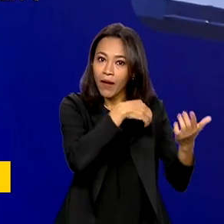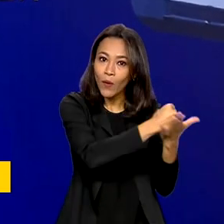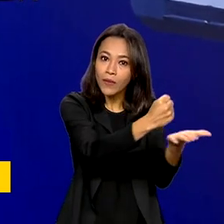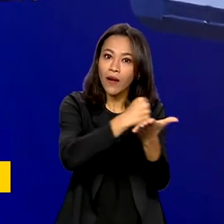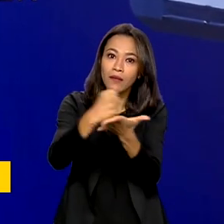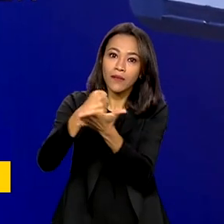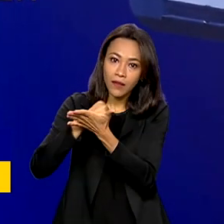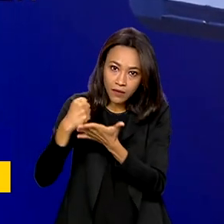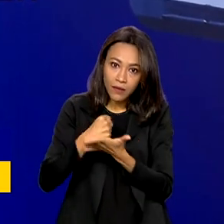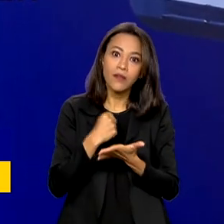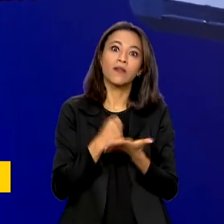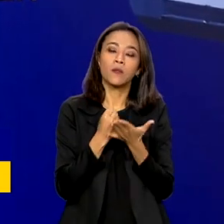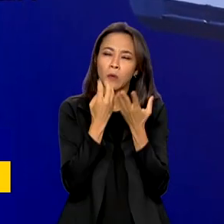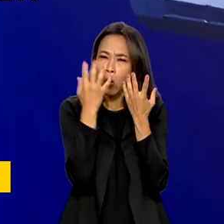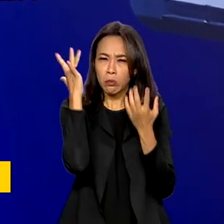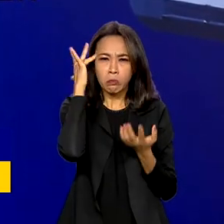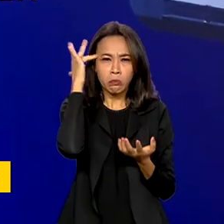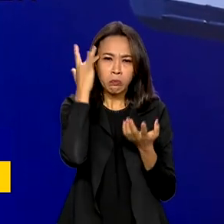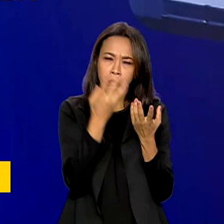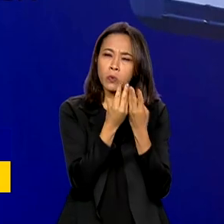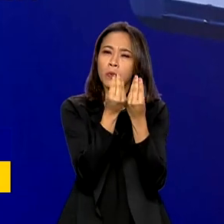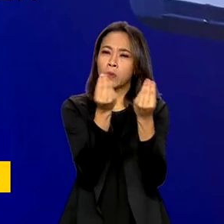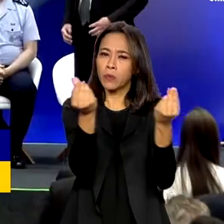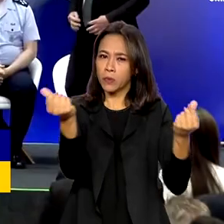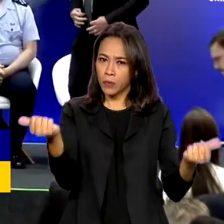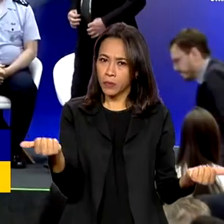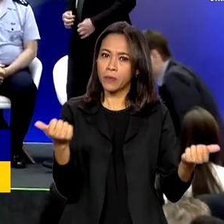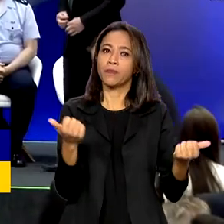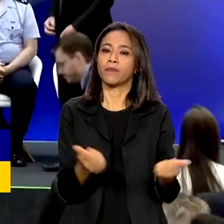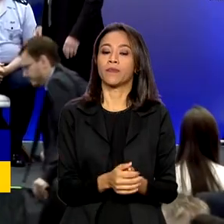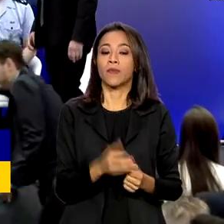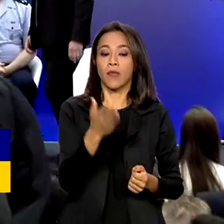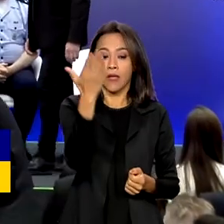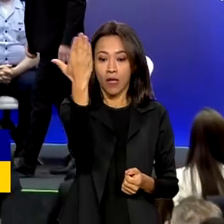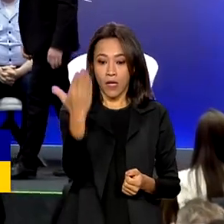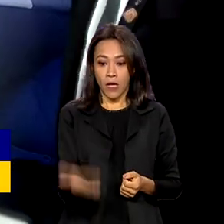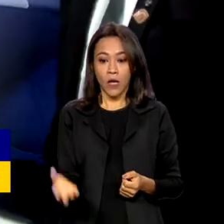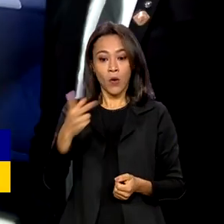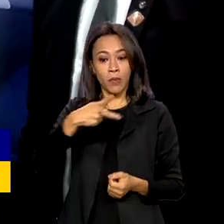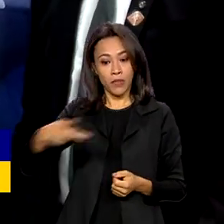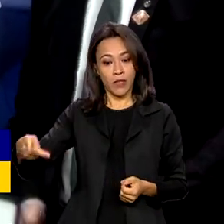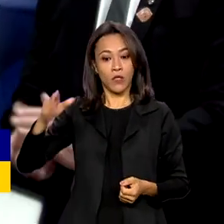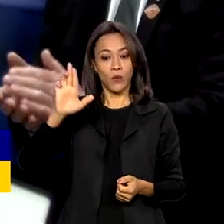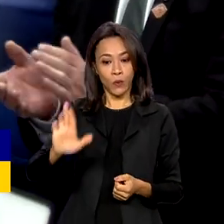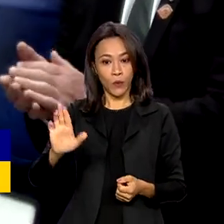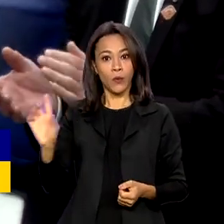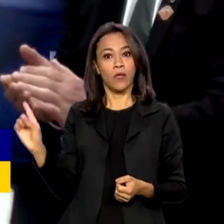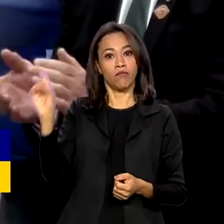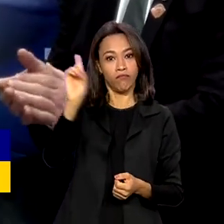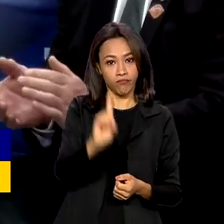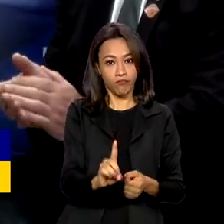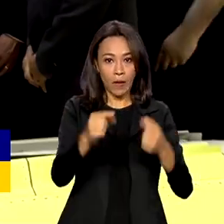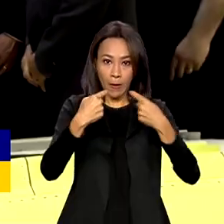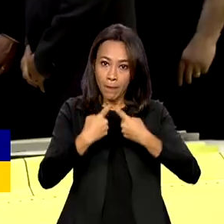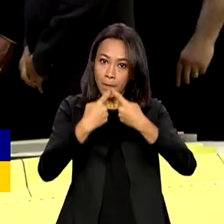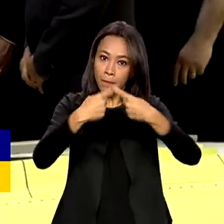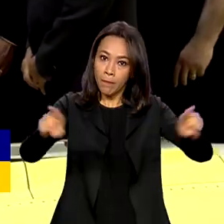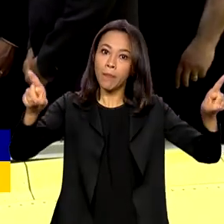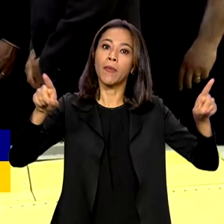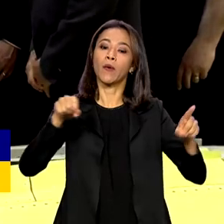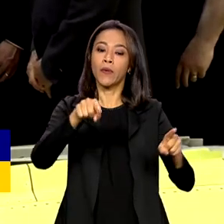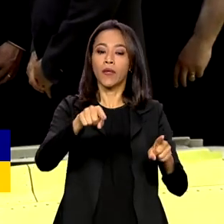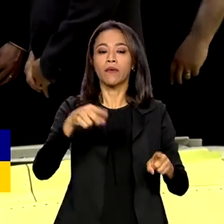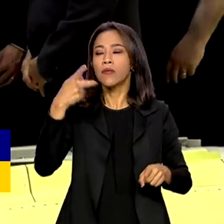qualificado e trazendo benefícios tangíveis ao Brasil. O presidente Lula participou da inauguração da linha de produção e